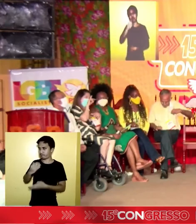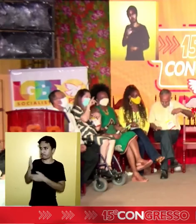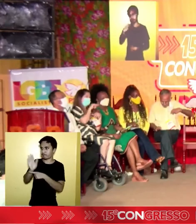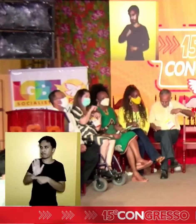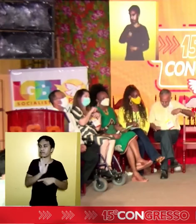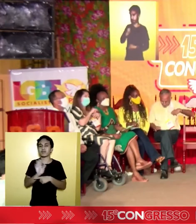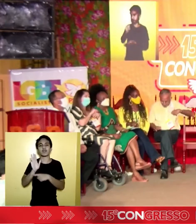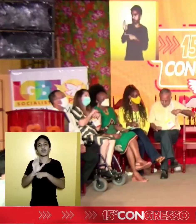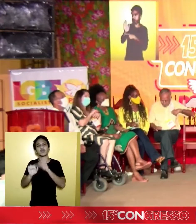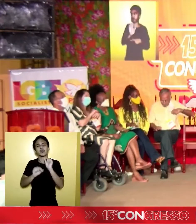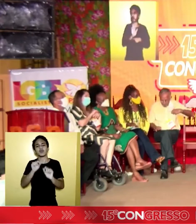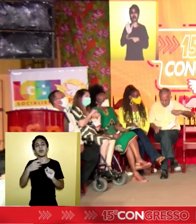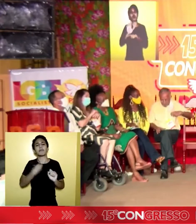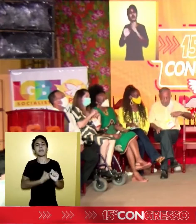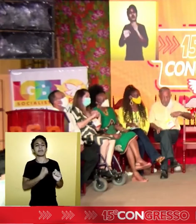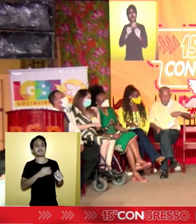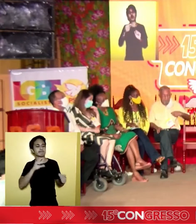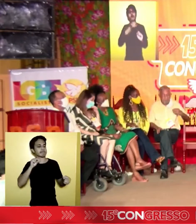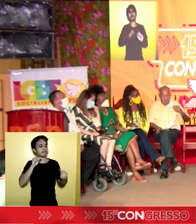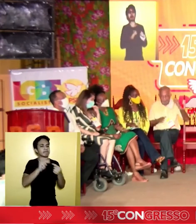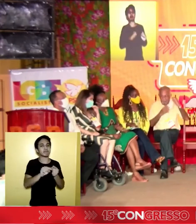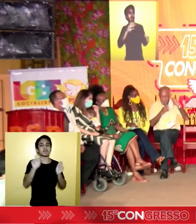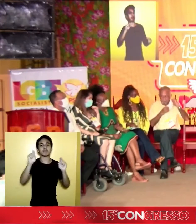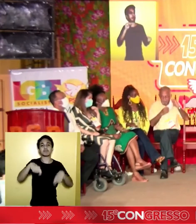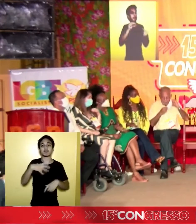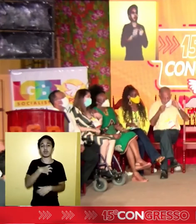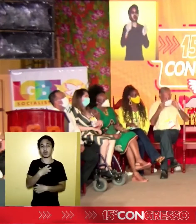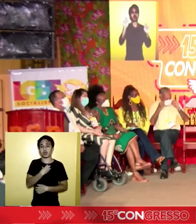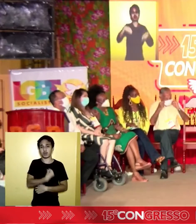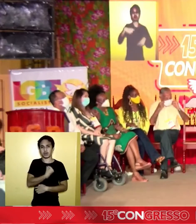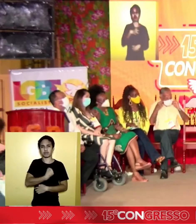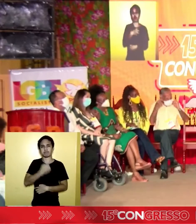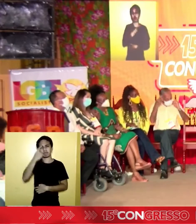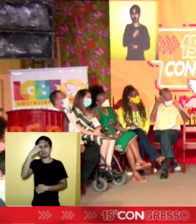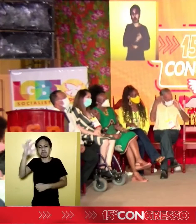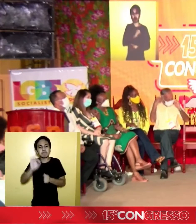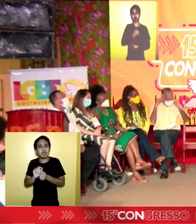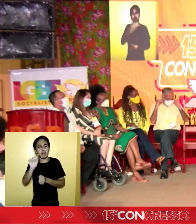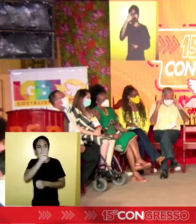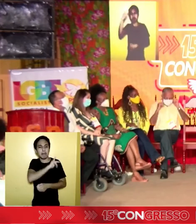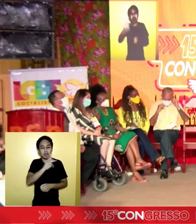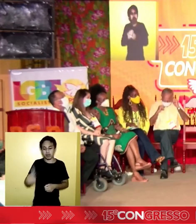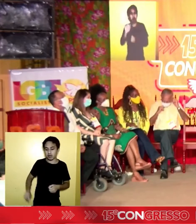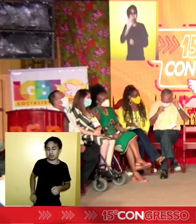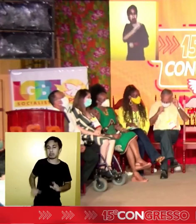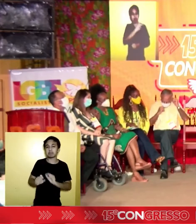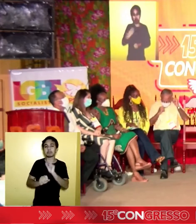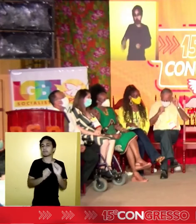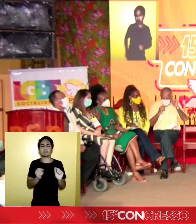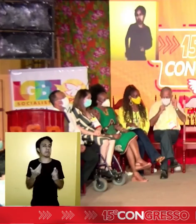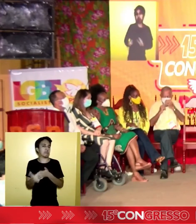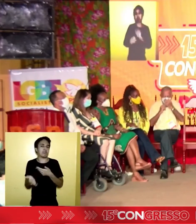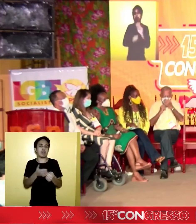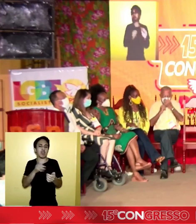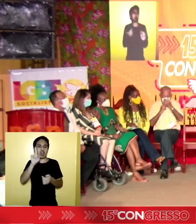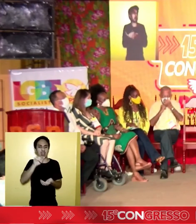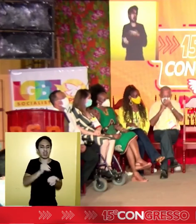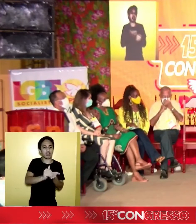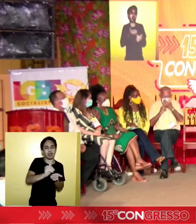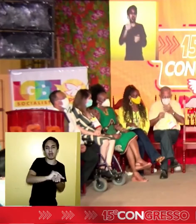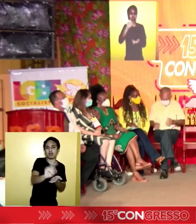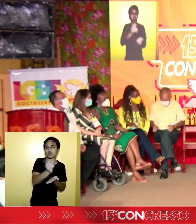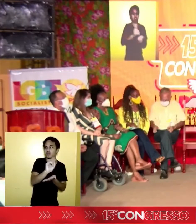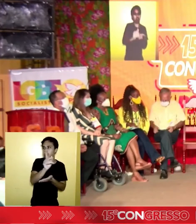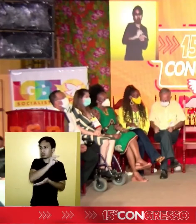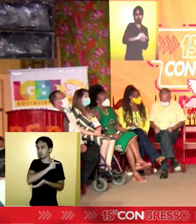partido. O nosso partido não é liderança, o nosso partido não é do presidente, o nosso partido não é do secretário,